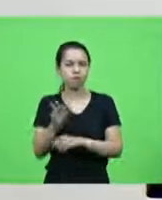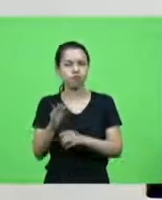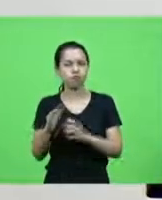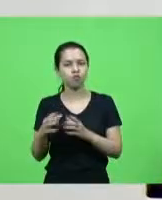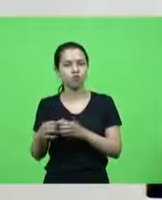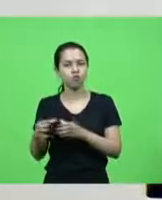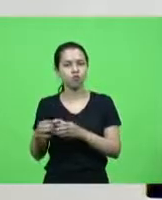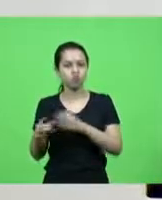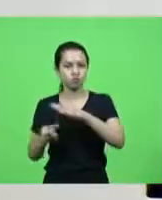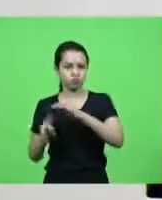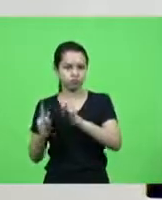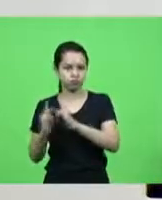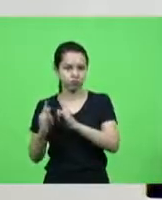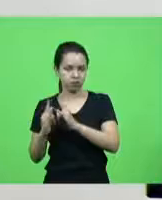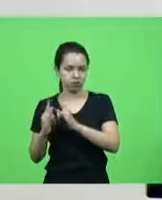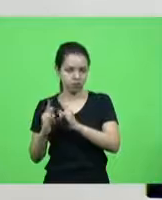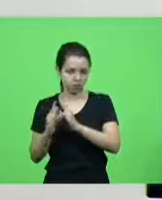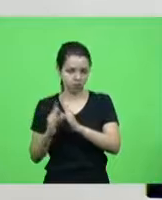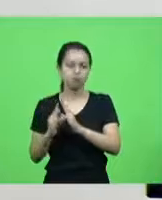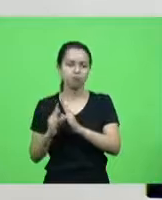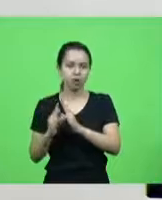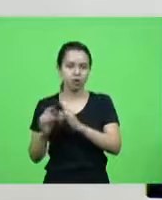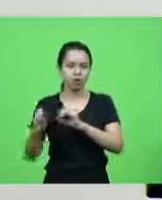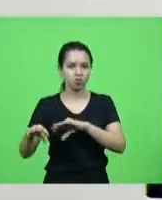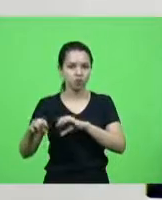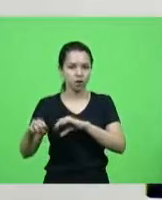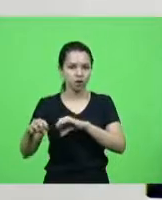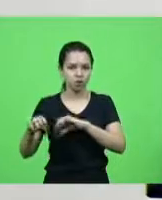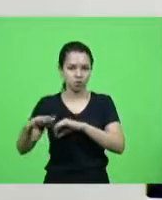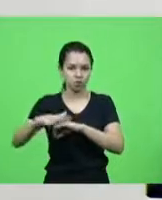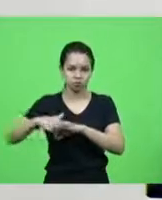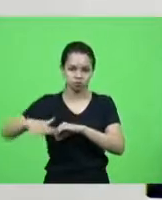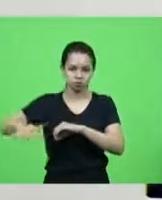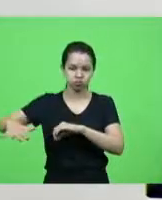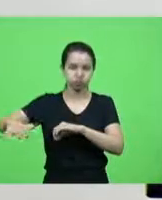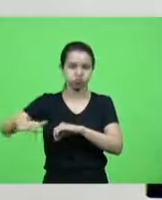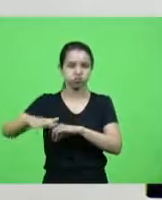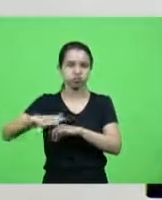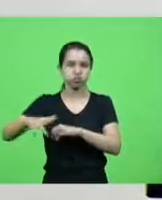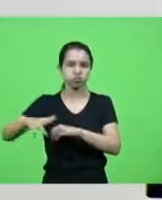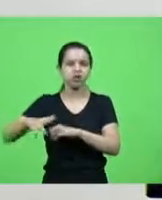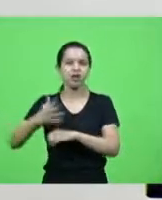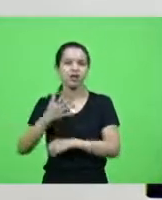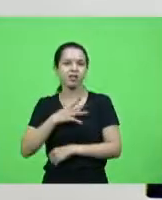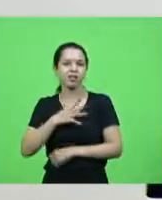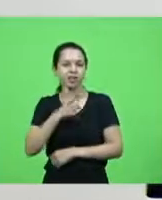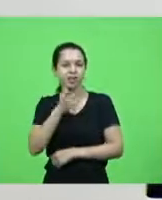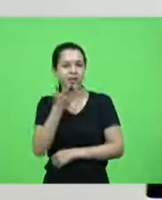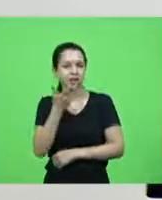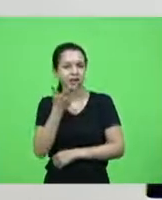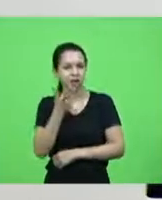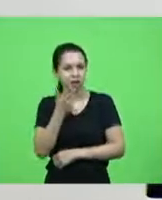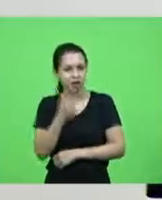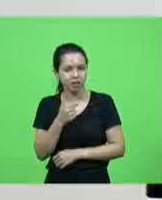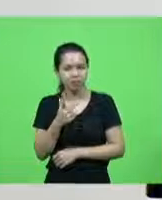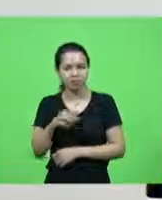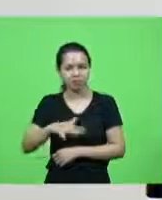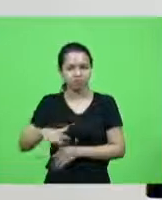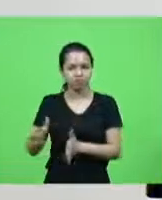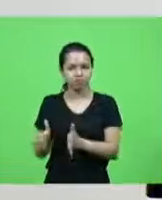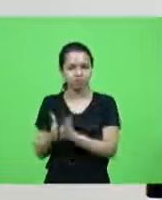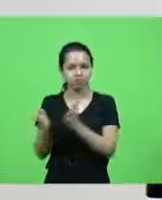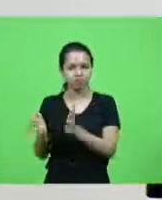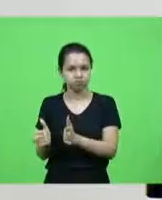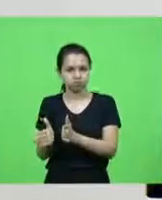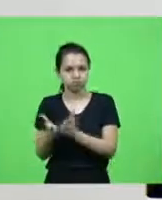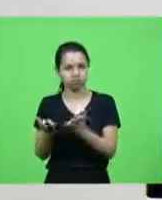área verde um bairro muito carente crianças que estão ali em extrema vulnerabilidade que ali no colégio a